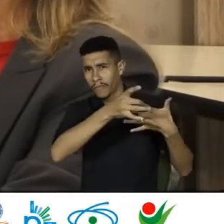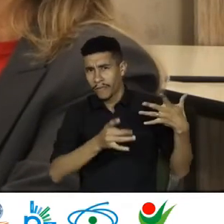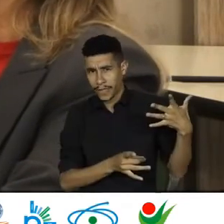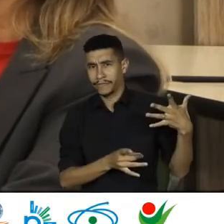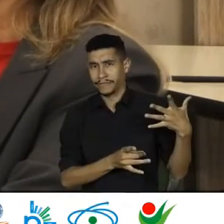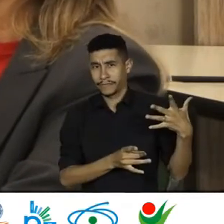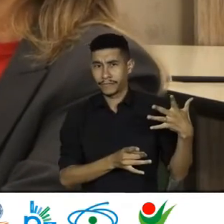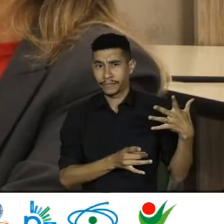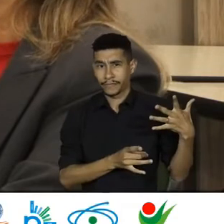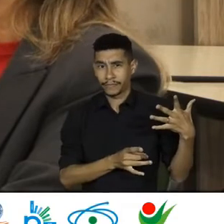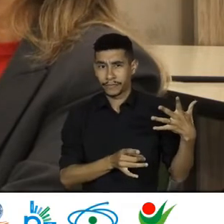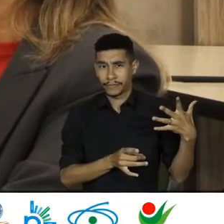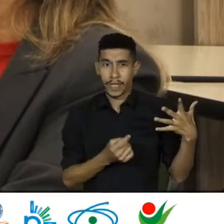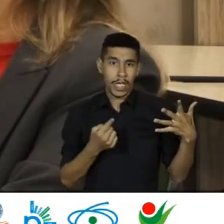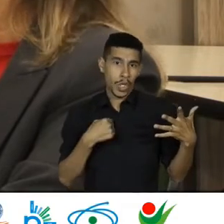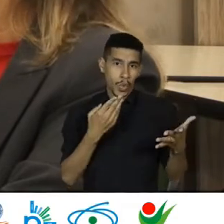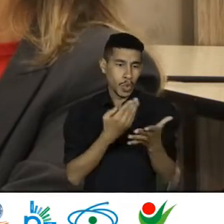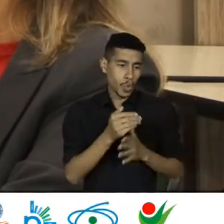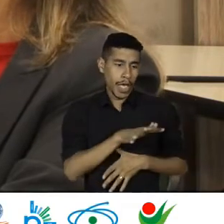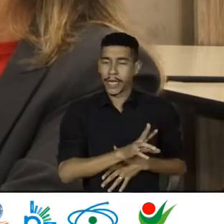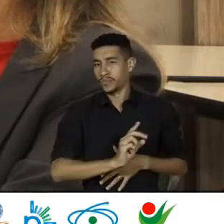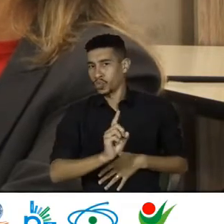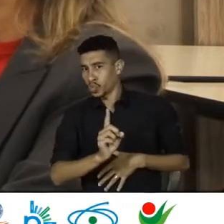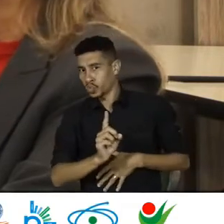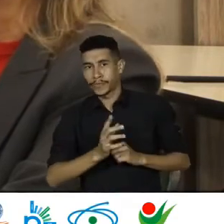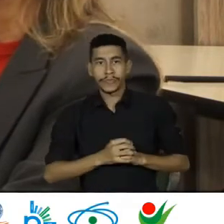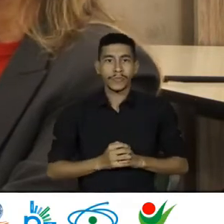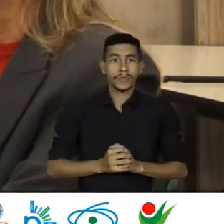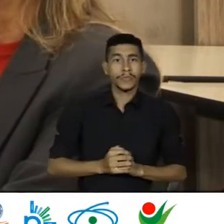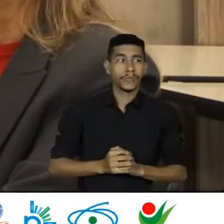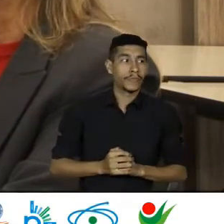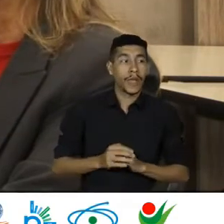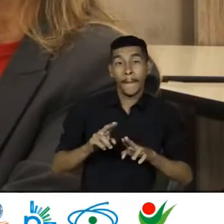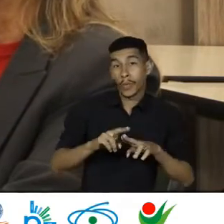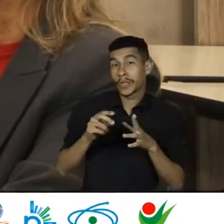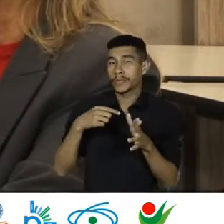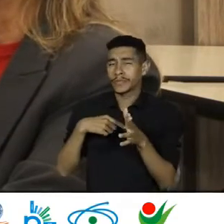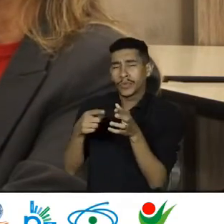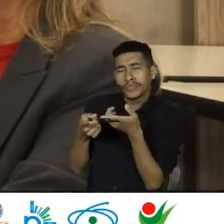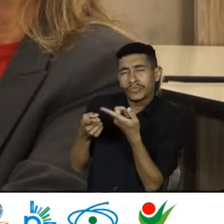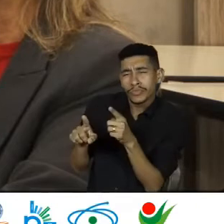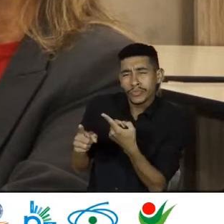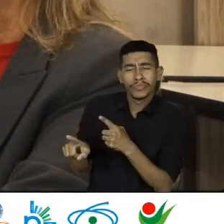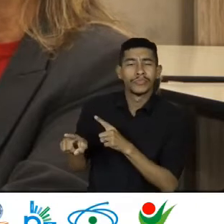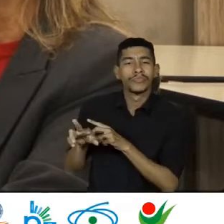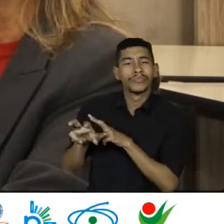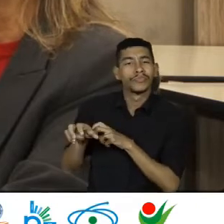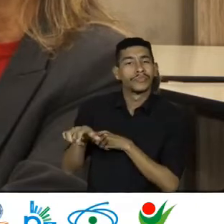E Eu não sou Estudioso Então Por isso A minha Minha instigação Nesse sentido